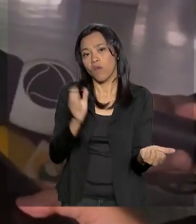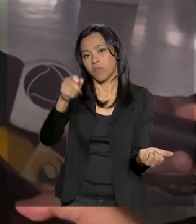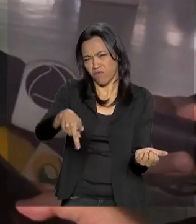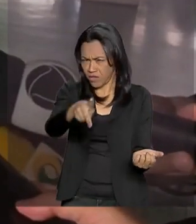vocês sabem.